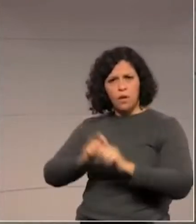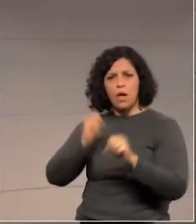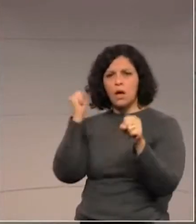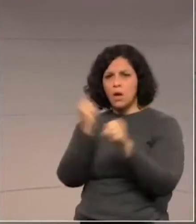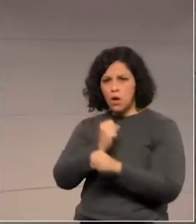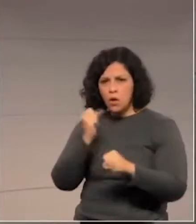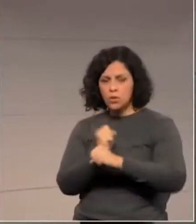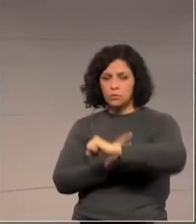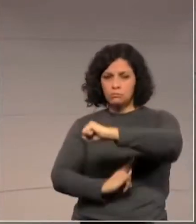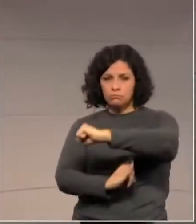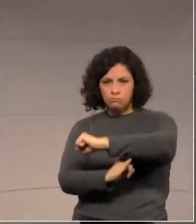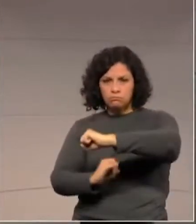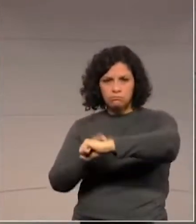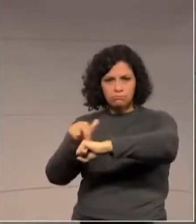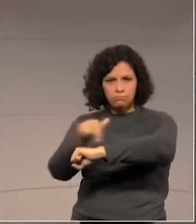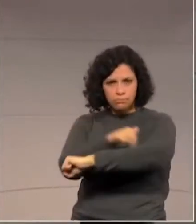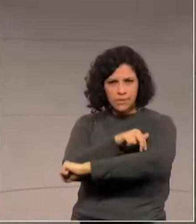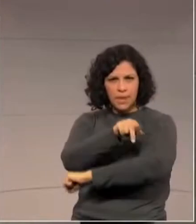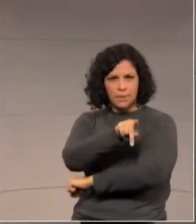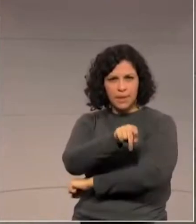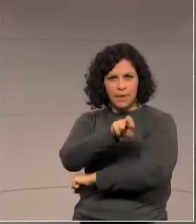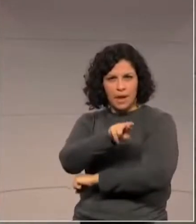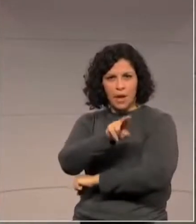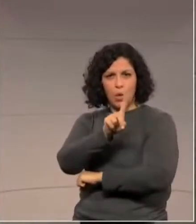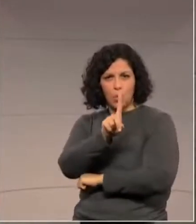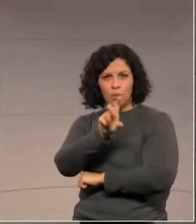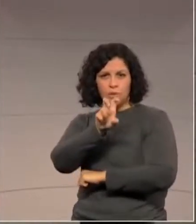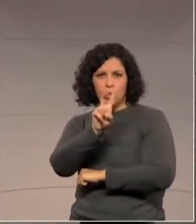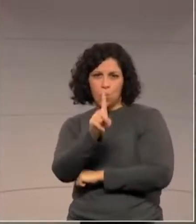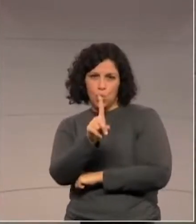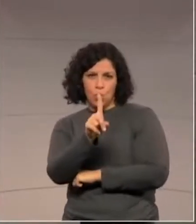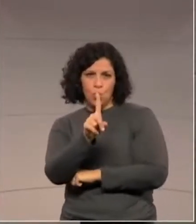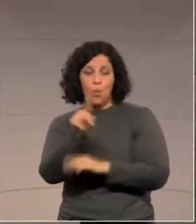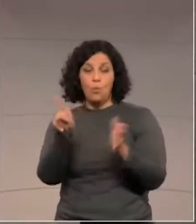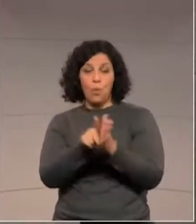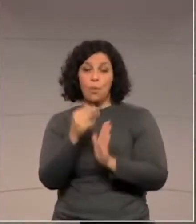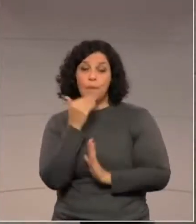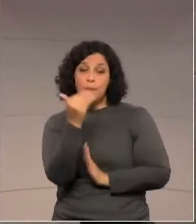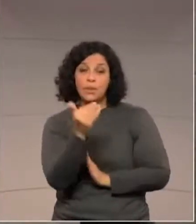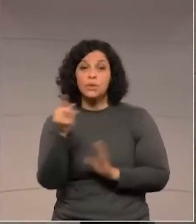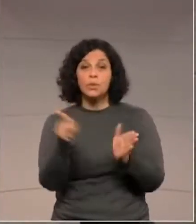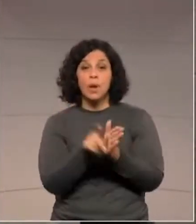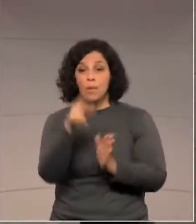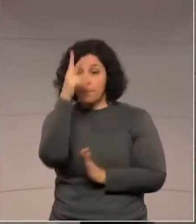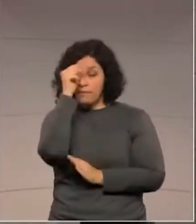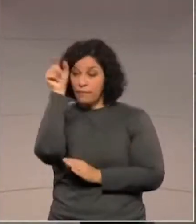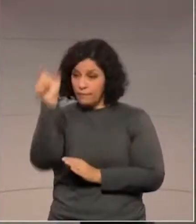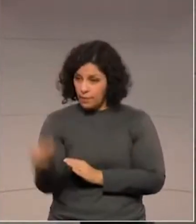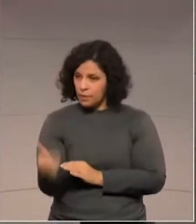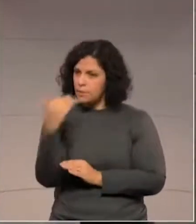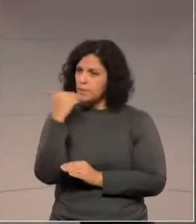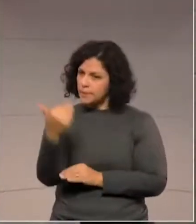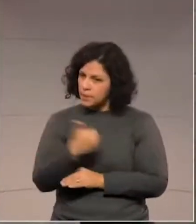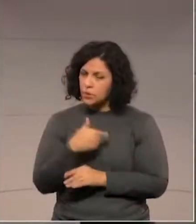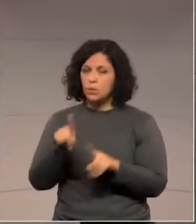da passarela da PR 151, que é uma solicitação do nosso prefeito.